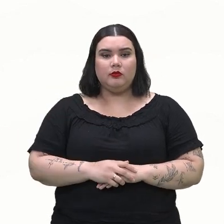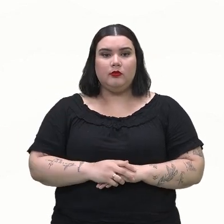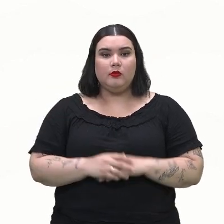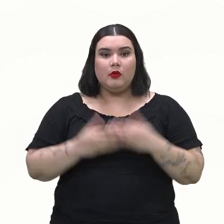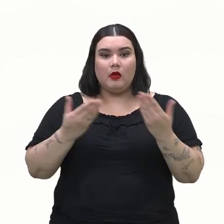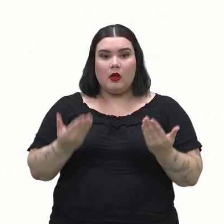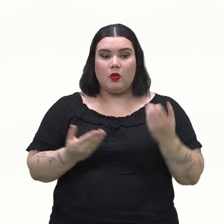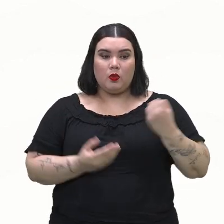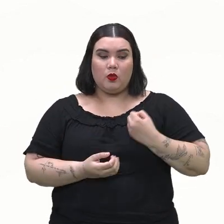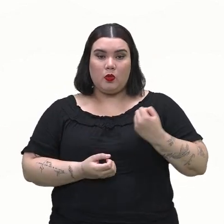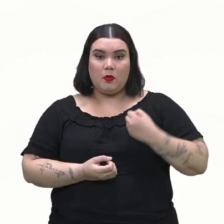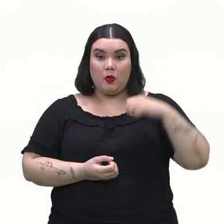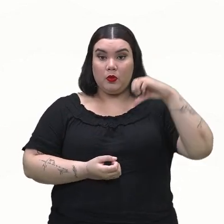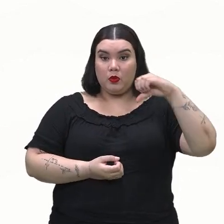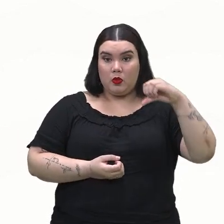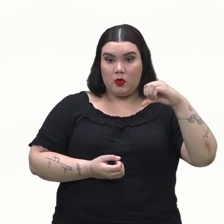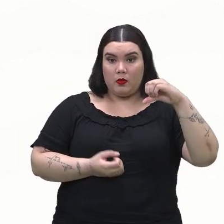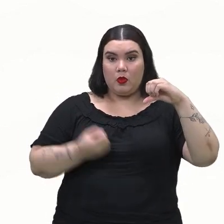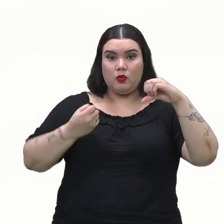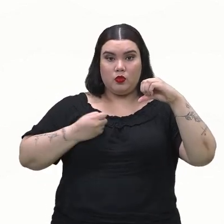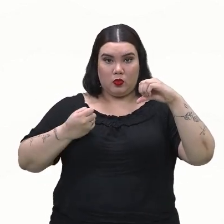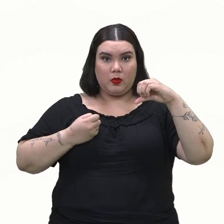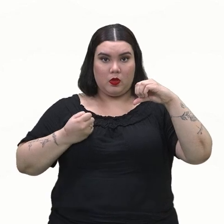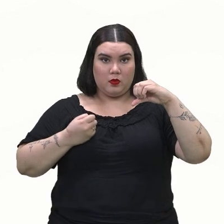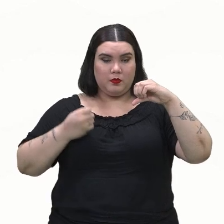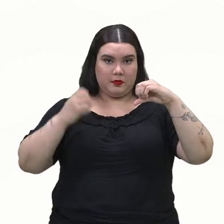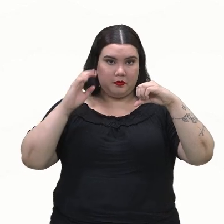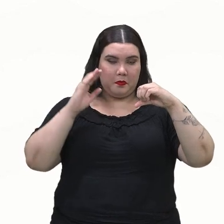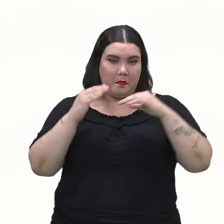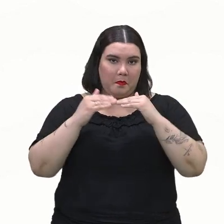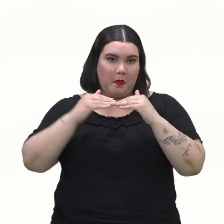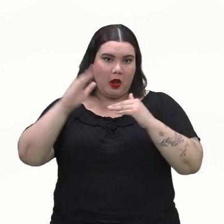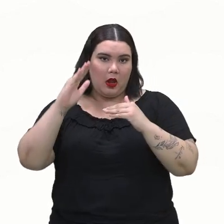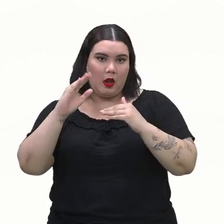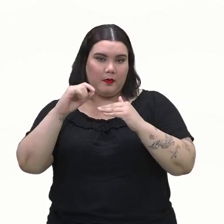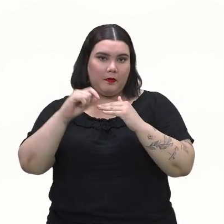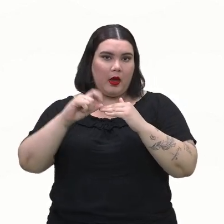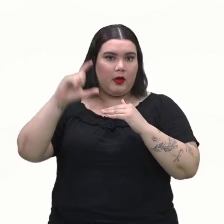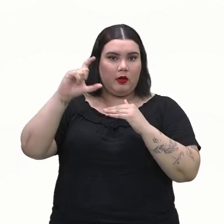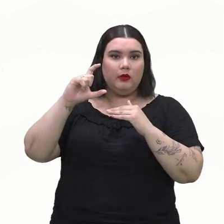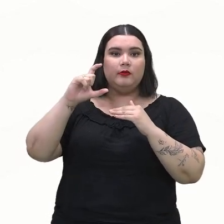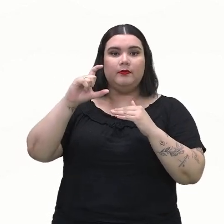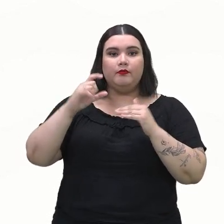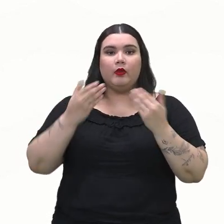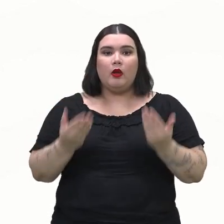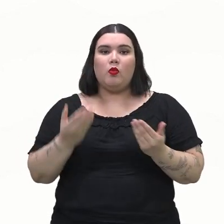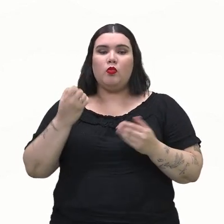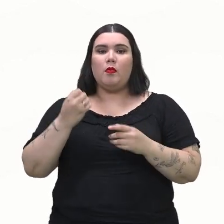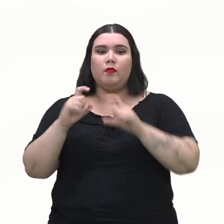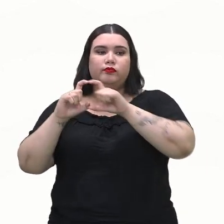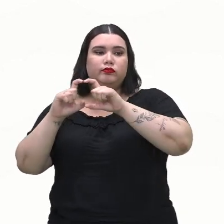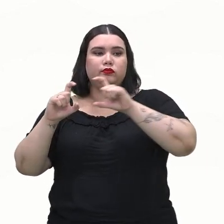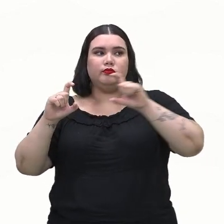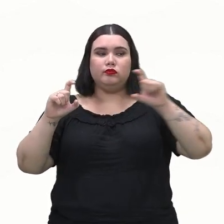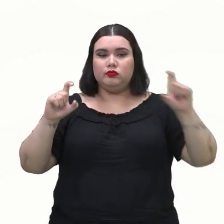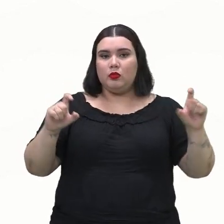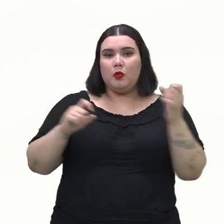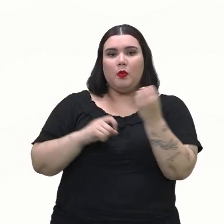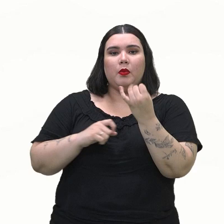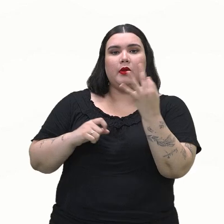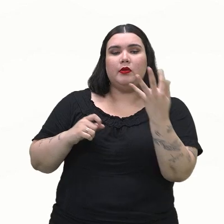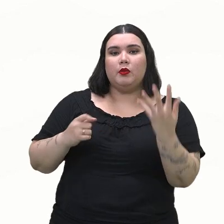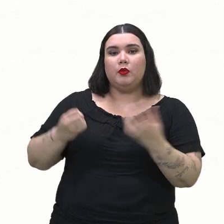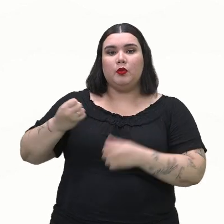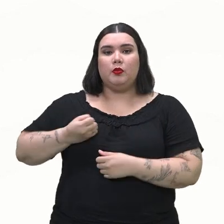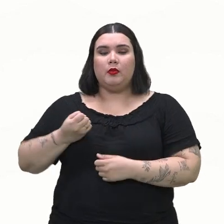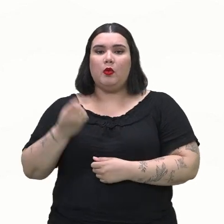esse número 9 é o maior número, então o espaço amostral dessa roleta são números que